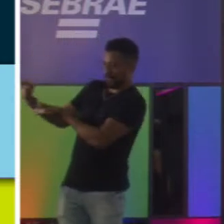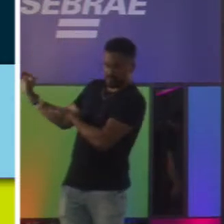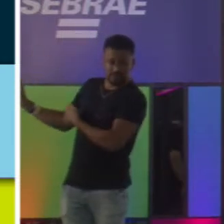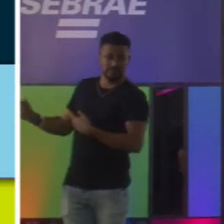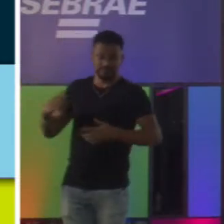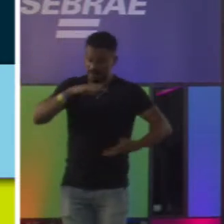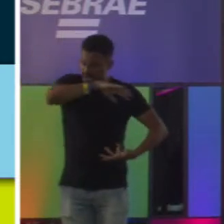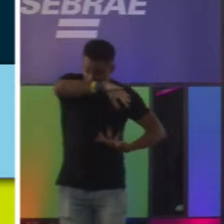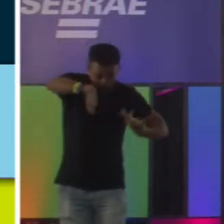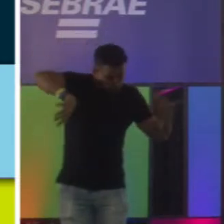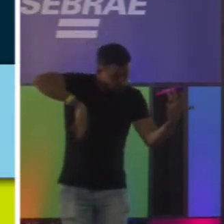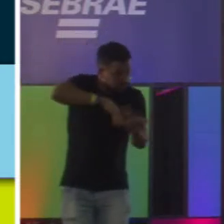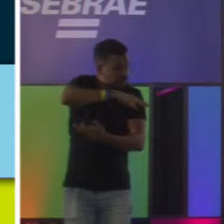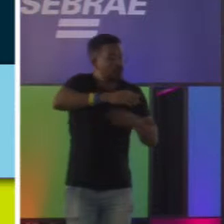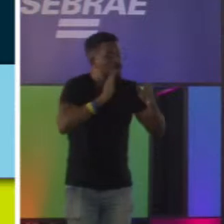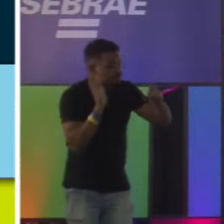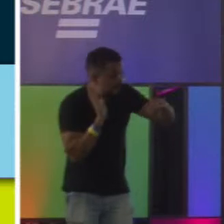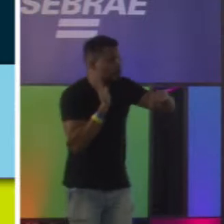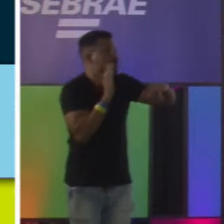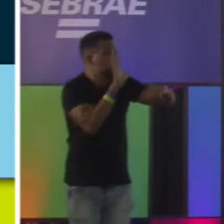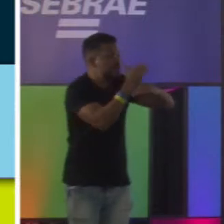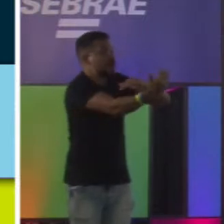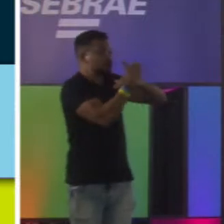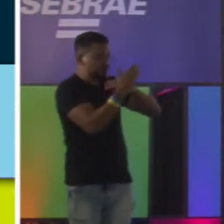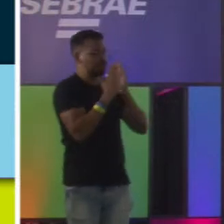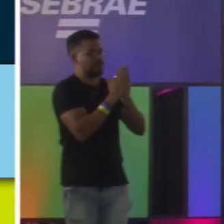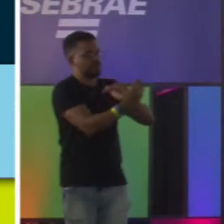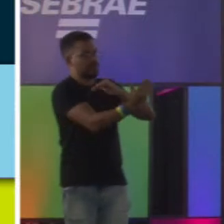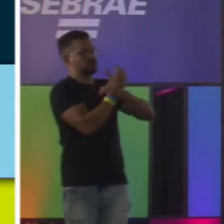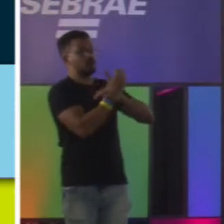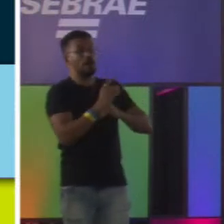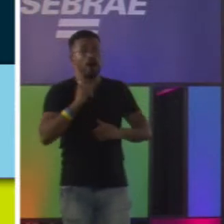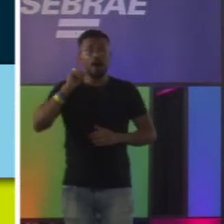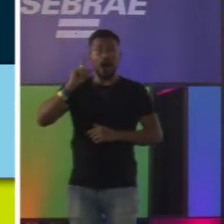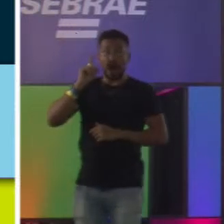o caos, isso daqui, resolve. Opa!